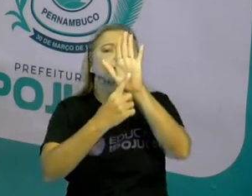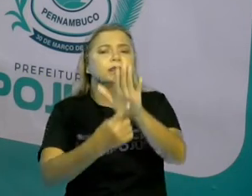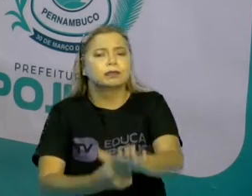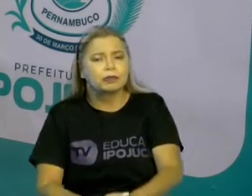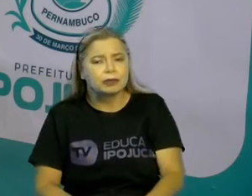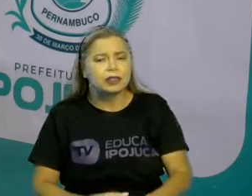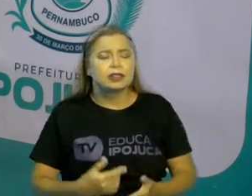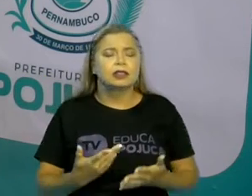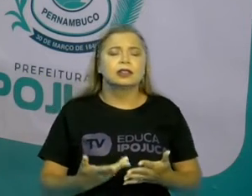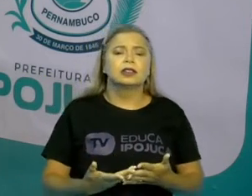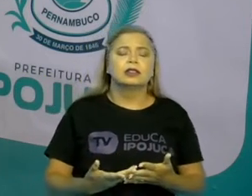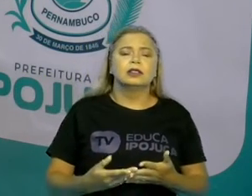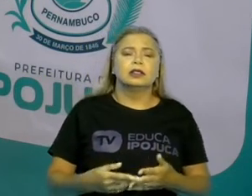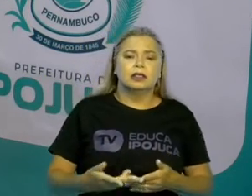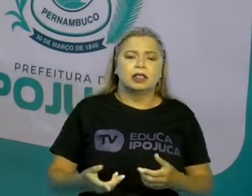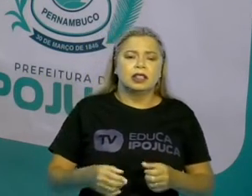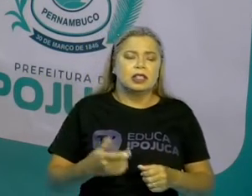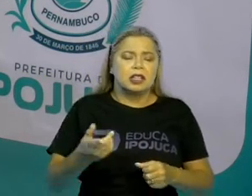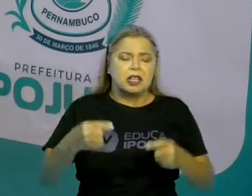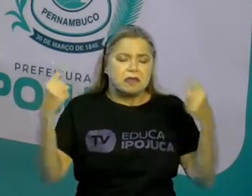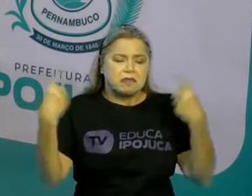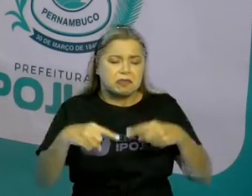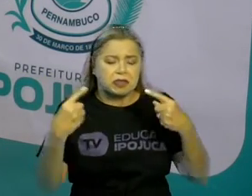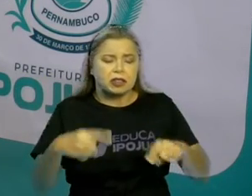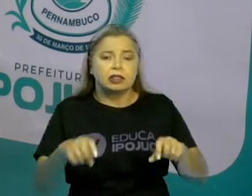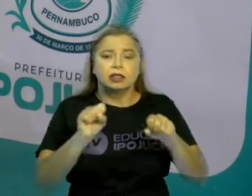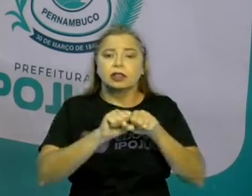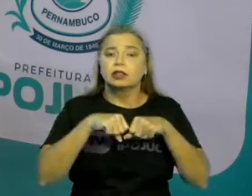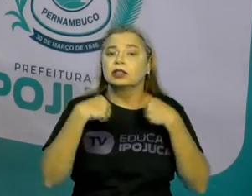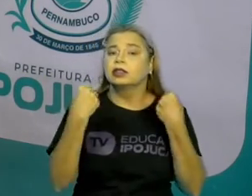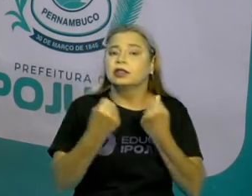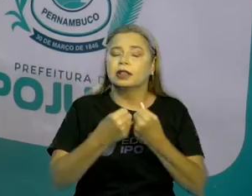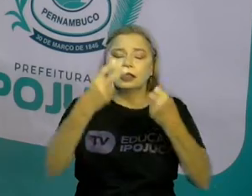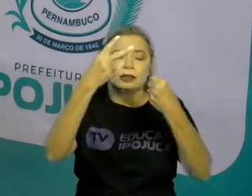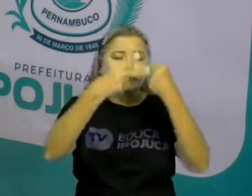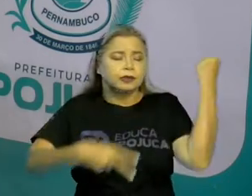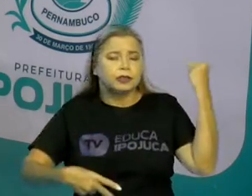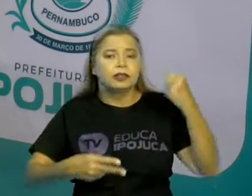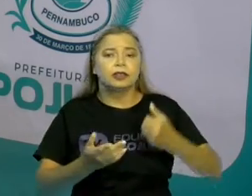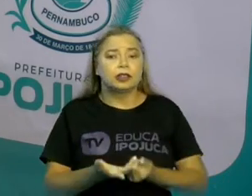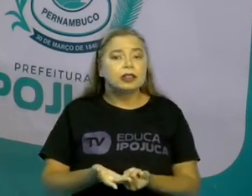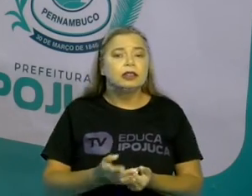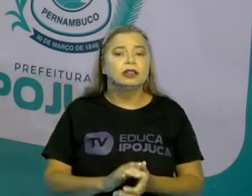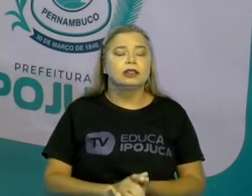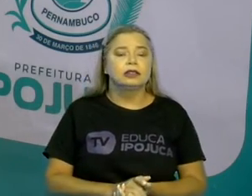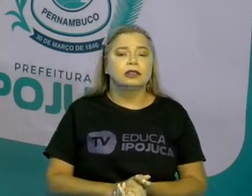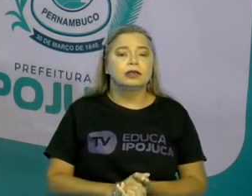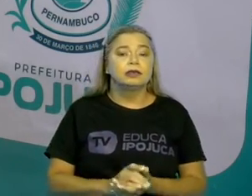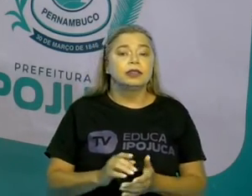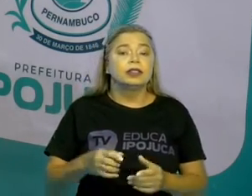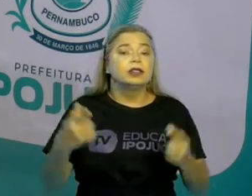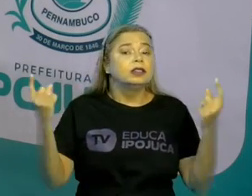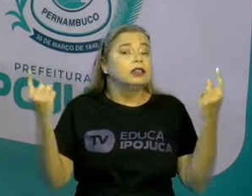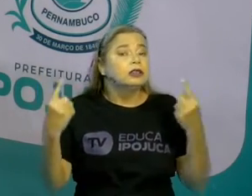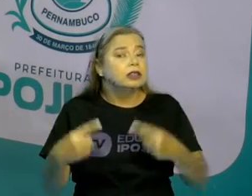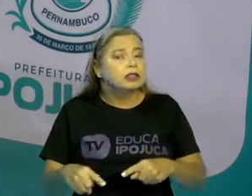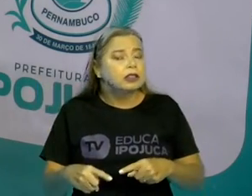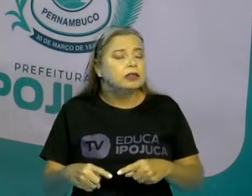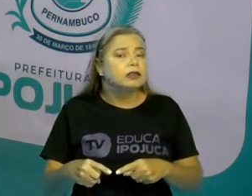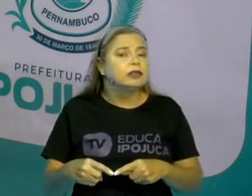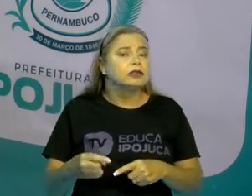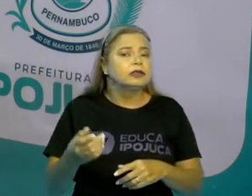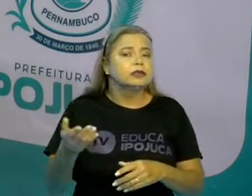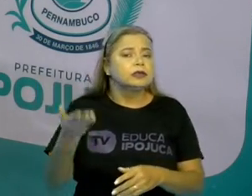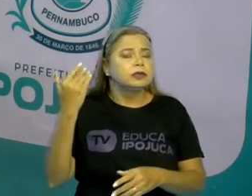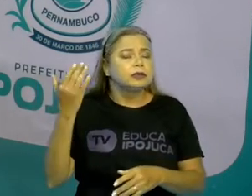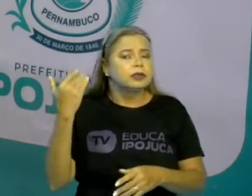favelas, da periferia, denúncias sobre a violência e etc. E aí ficou o desafio que é